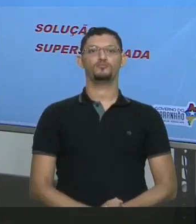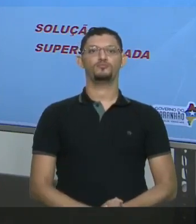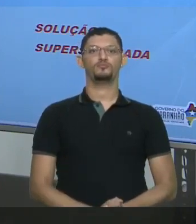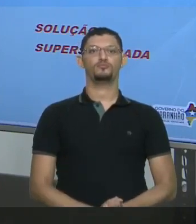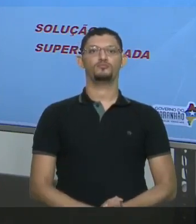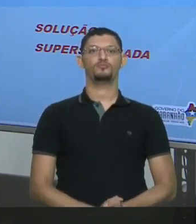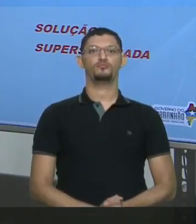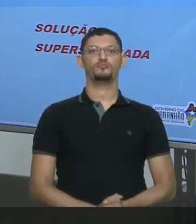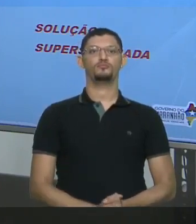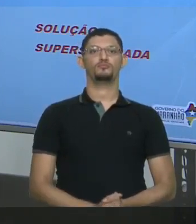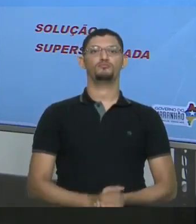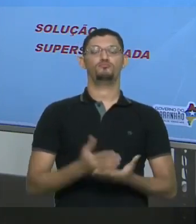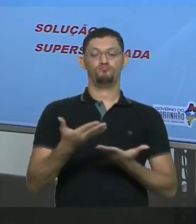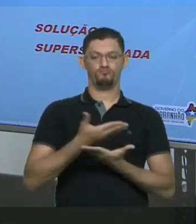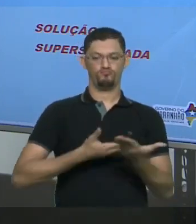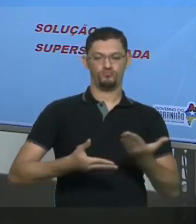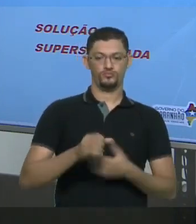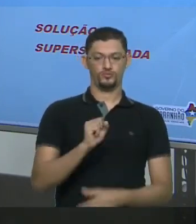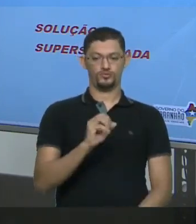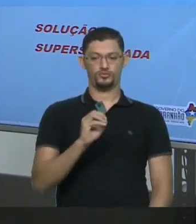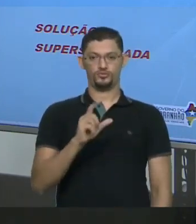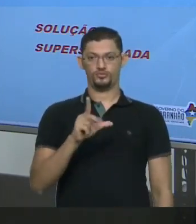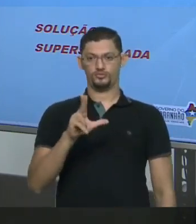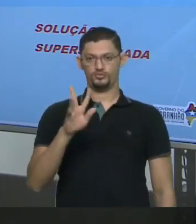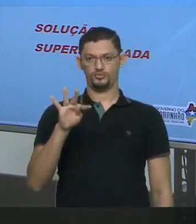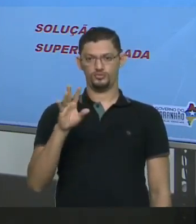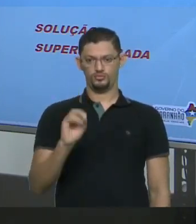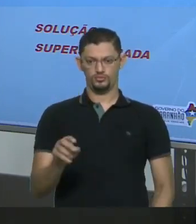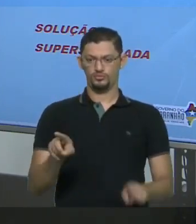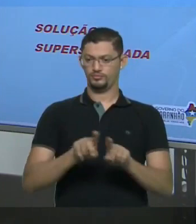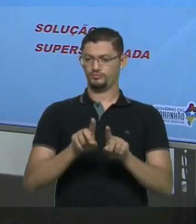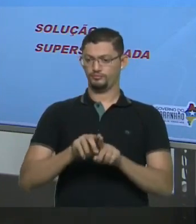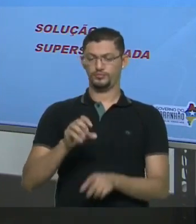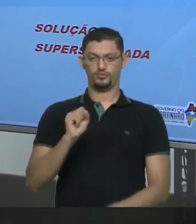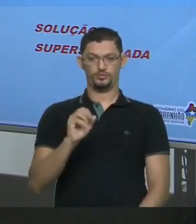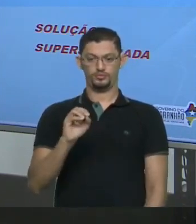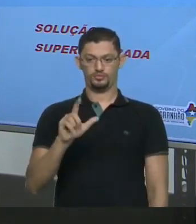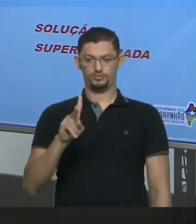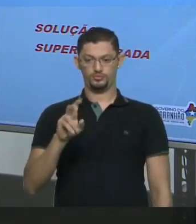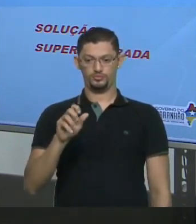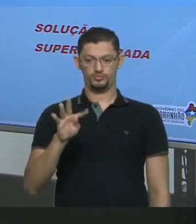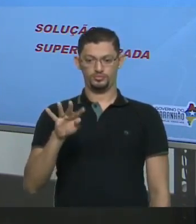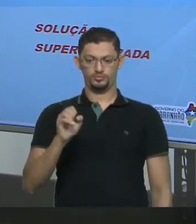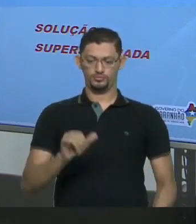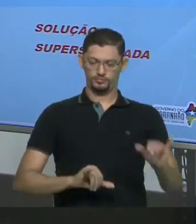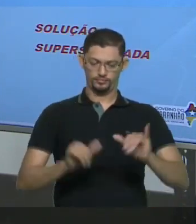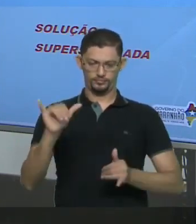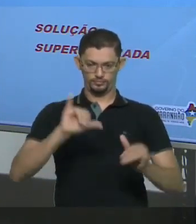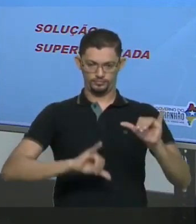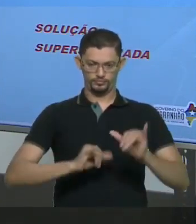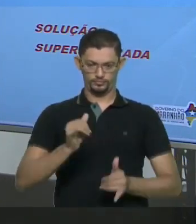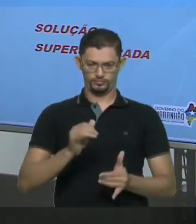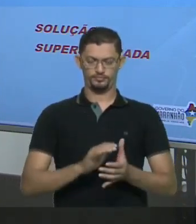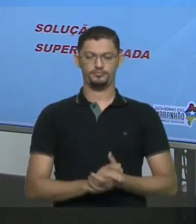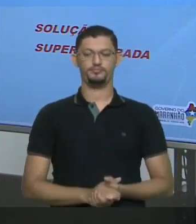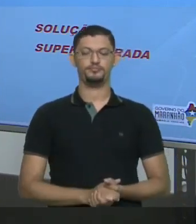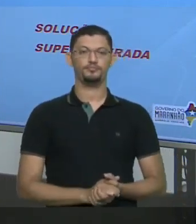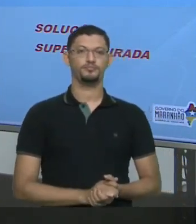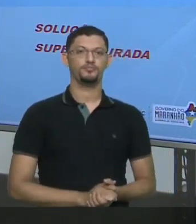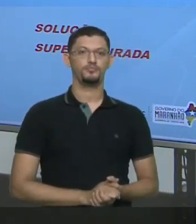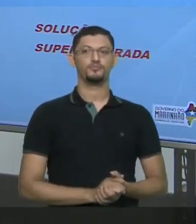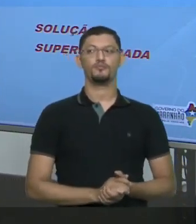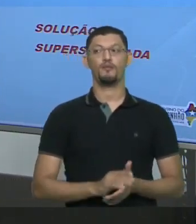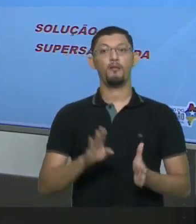A relação Soluta e solvente Numa Solução Ok Solução insaturada Tem menos do que o máximo